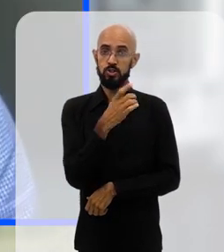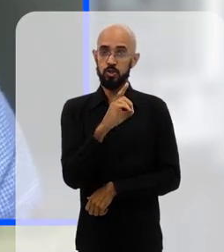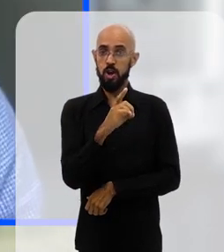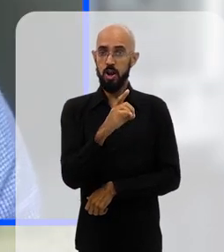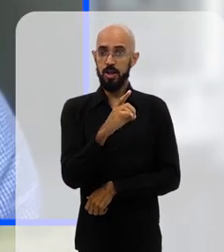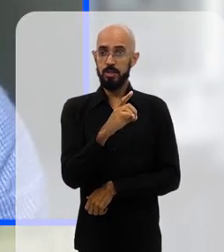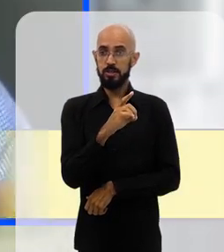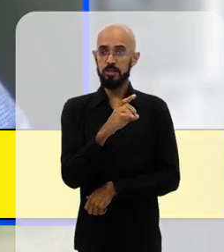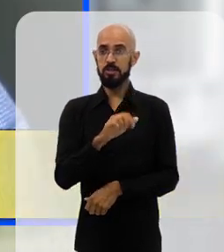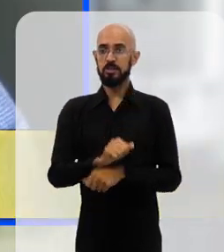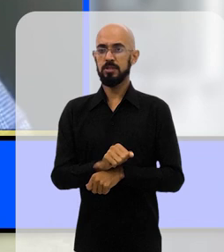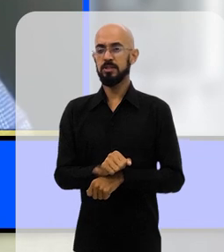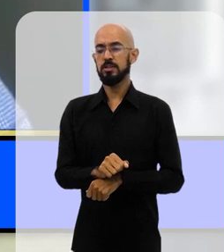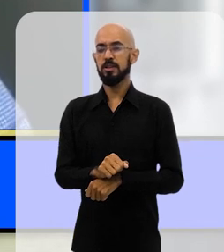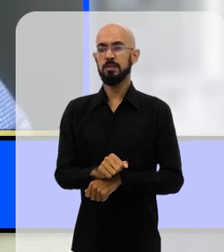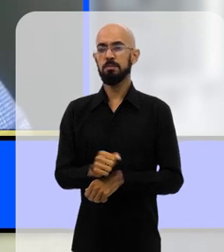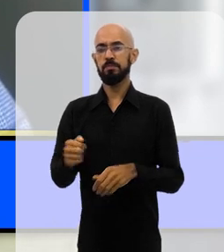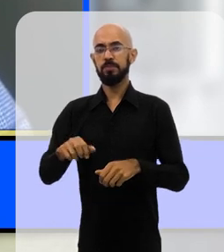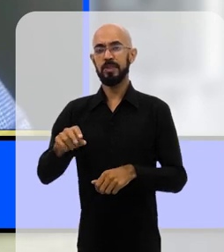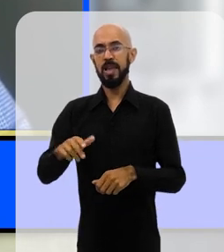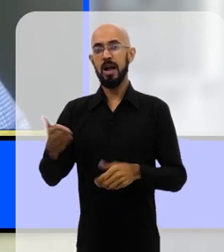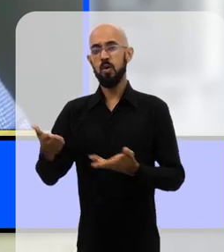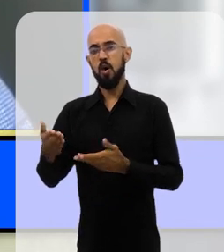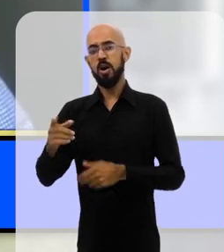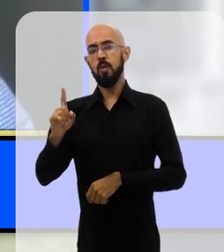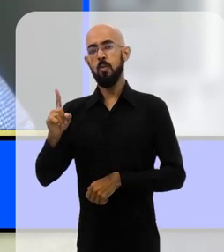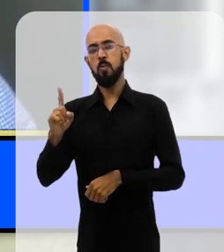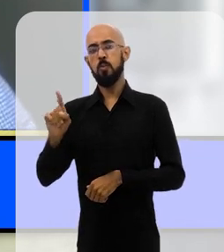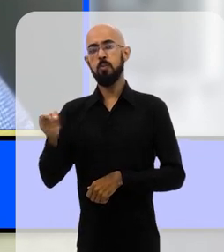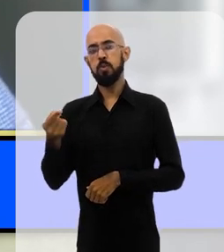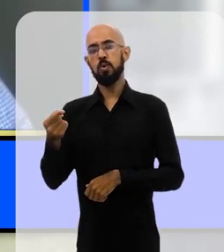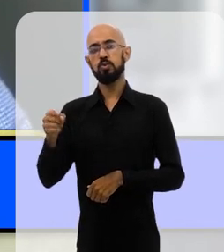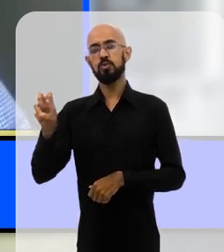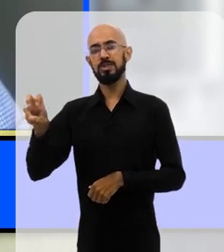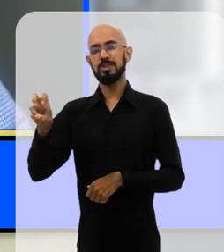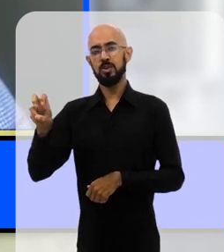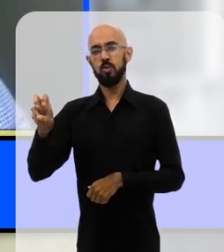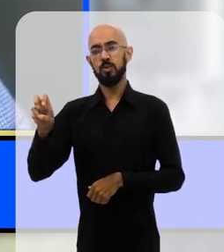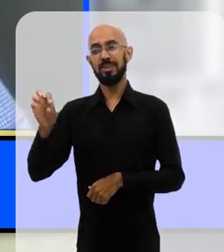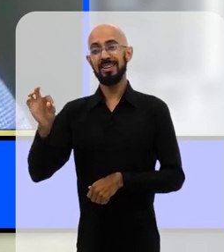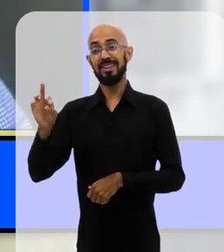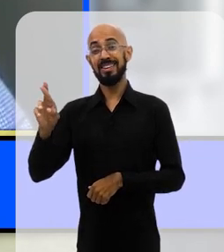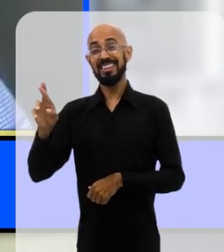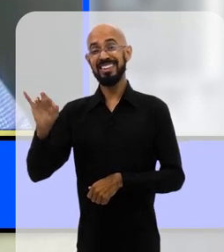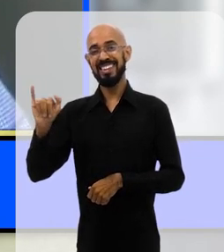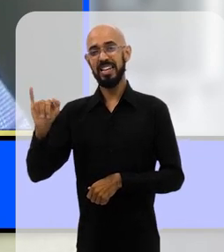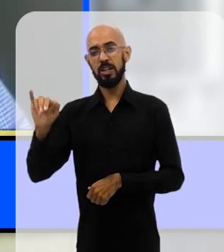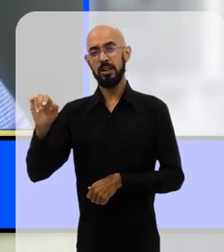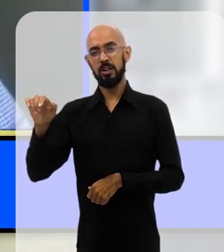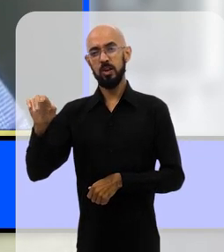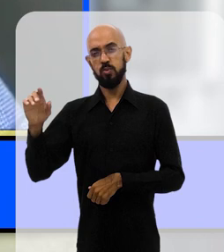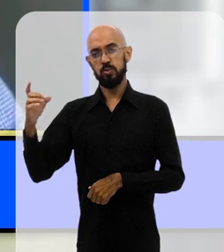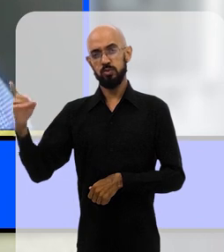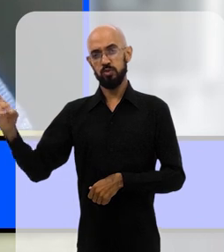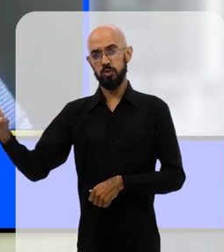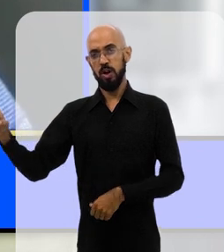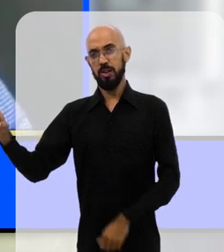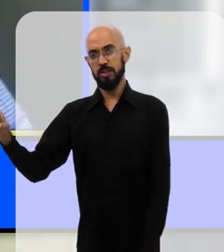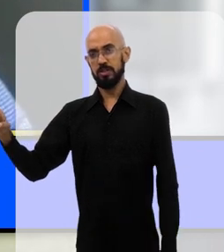dólares, né, em fortuna acumulada dessas 10 pessoas mais ricas, para 1.5 trilhão de dólares, né, então,